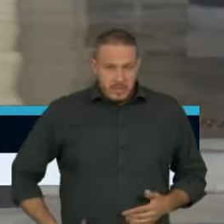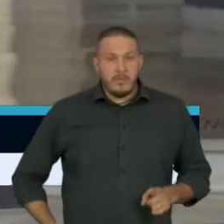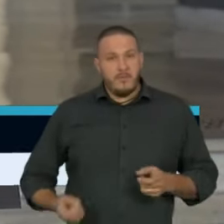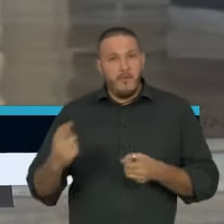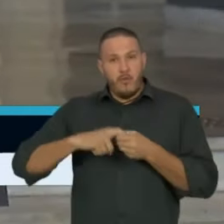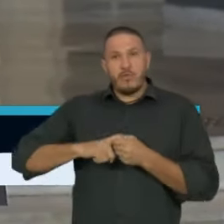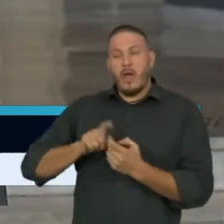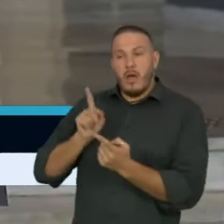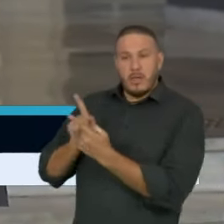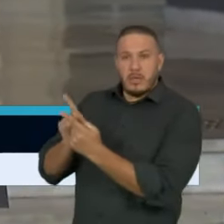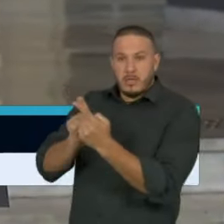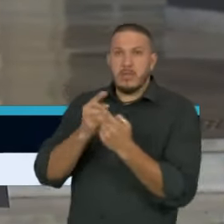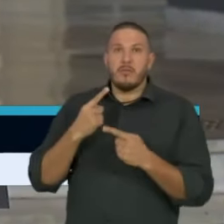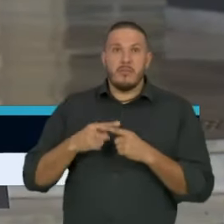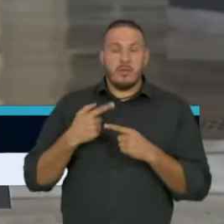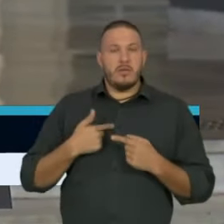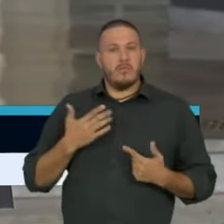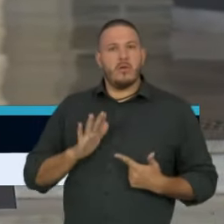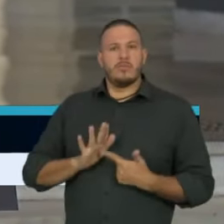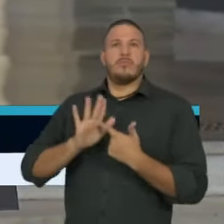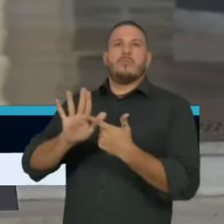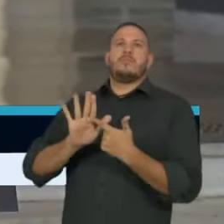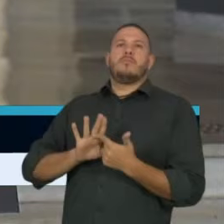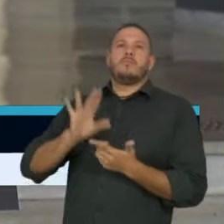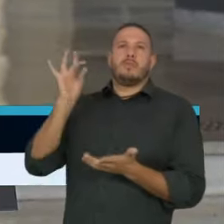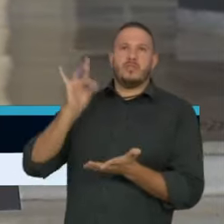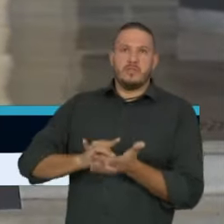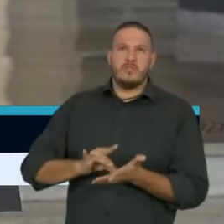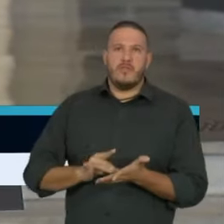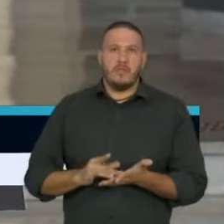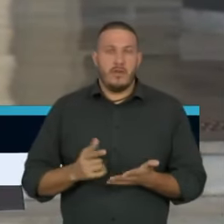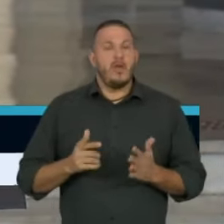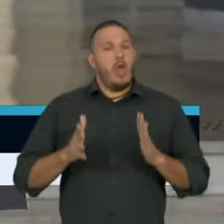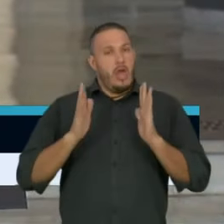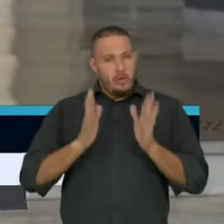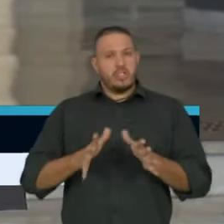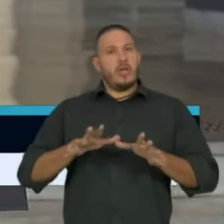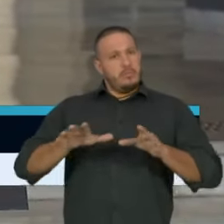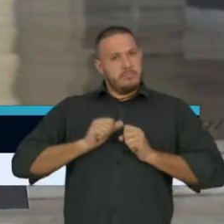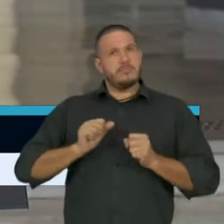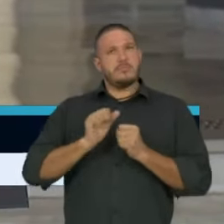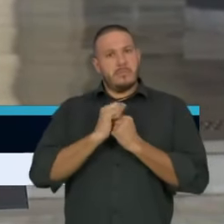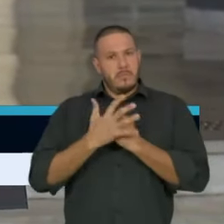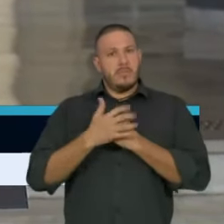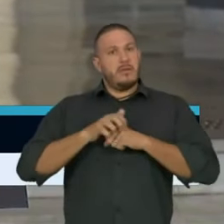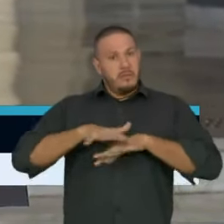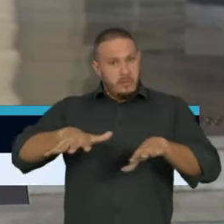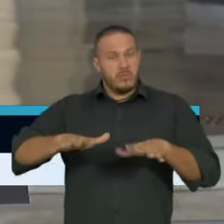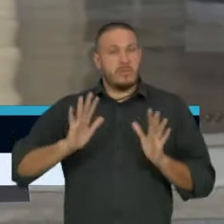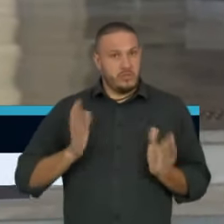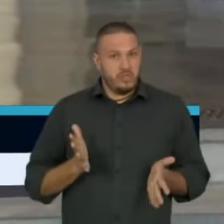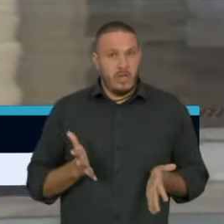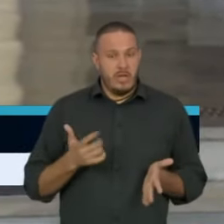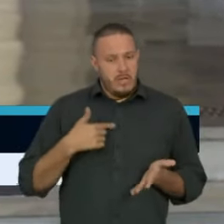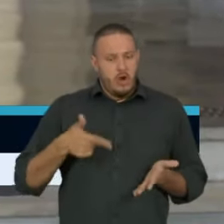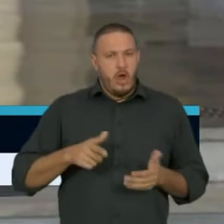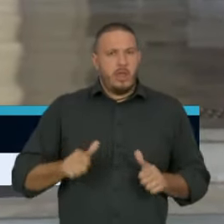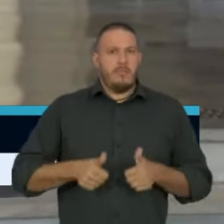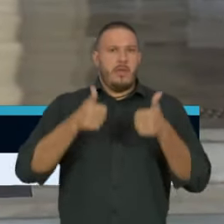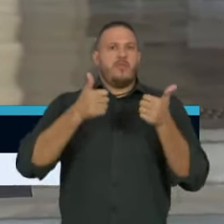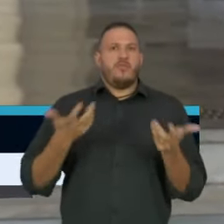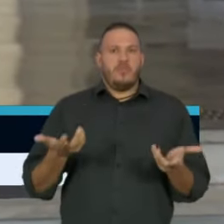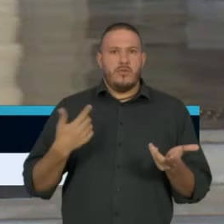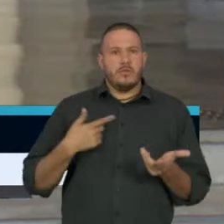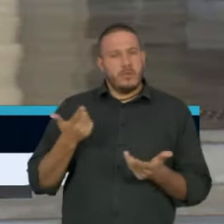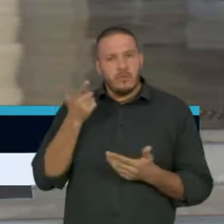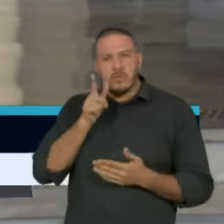Porque eu passo a um ativo que eu já passei pela doença. Então, eu, teoricamente, não me contamino de